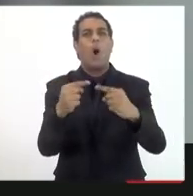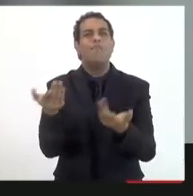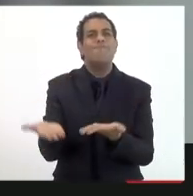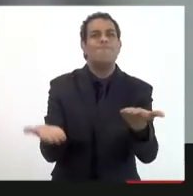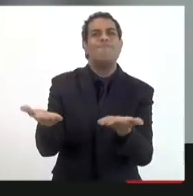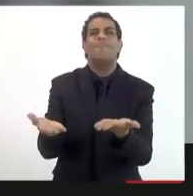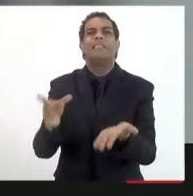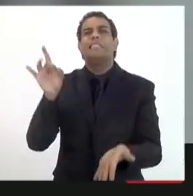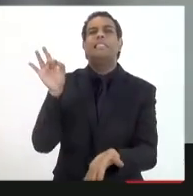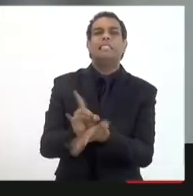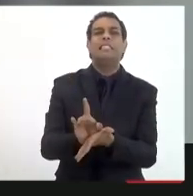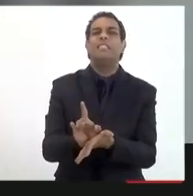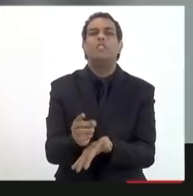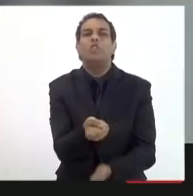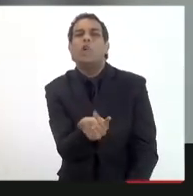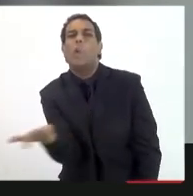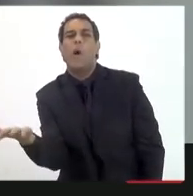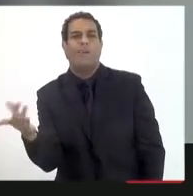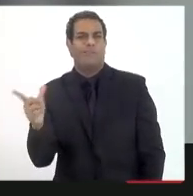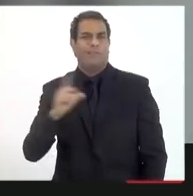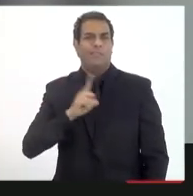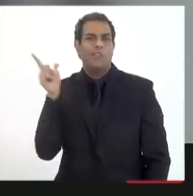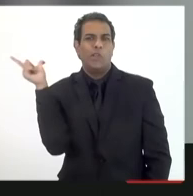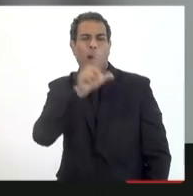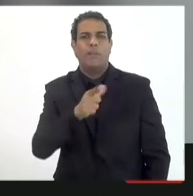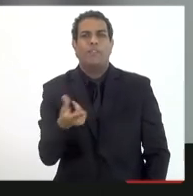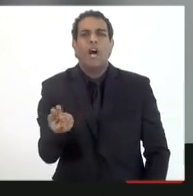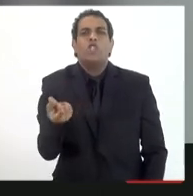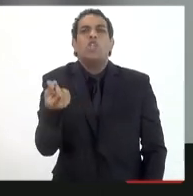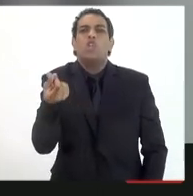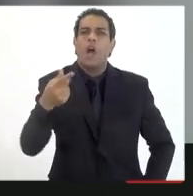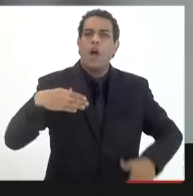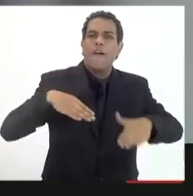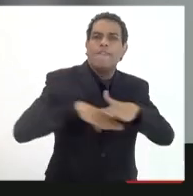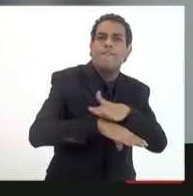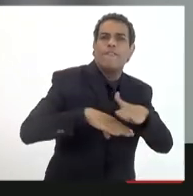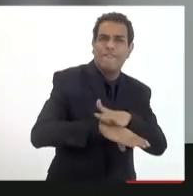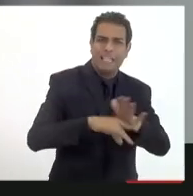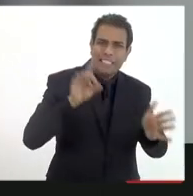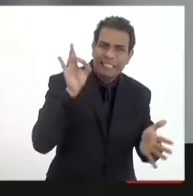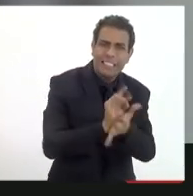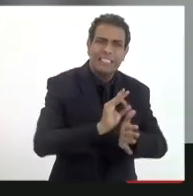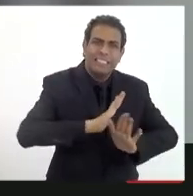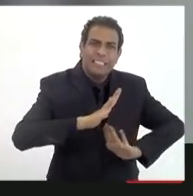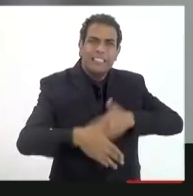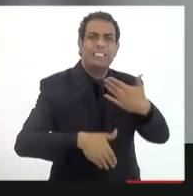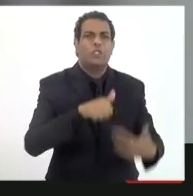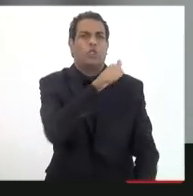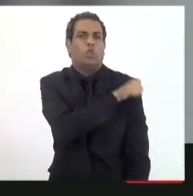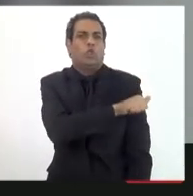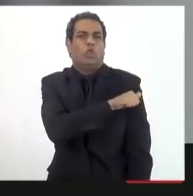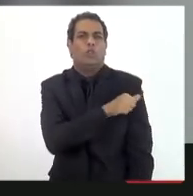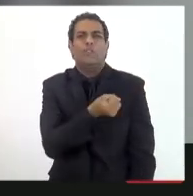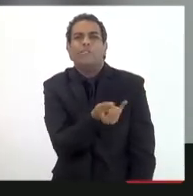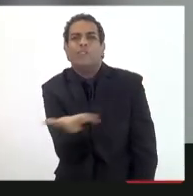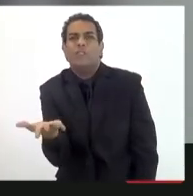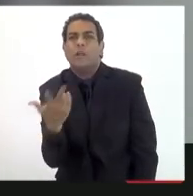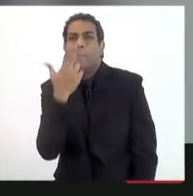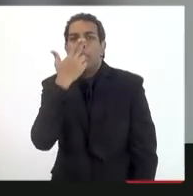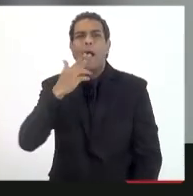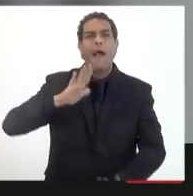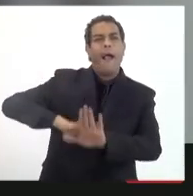concreta não só em política de ciência e tecnologia a gente trata muitas vezes do